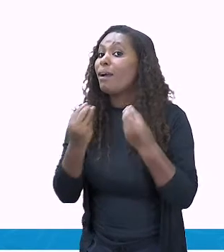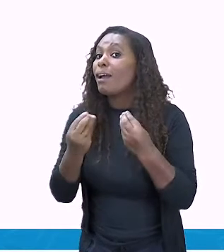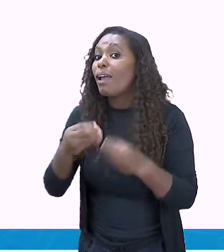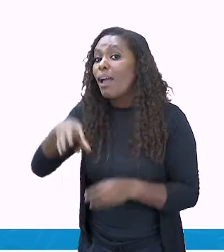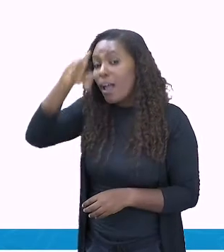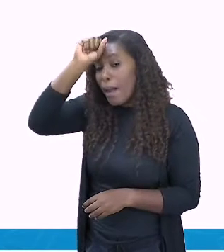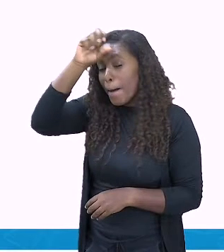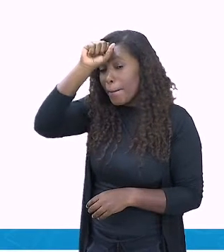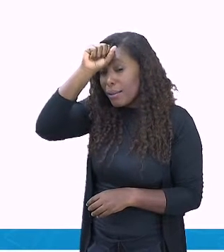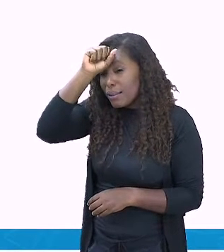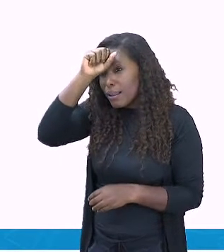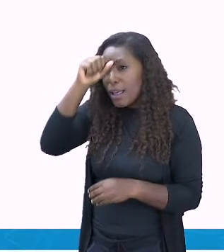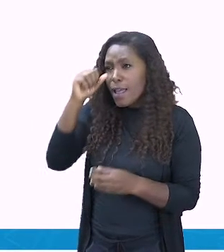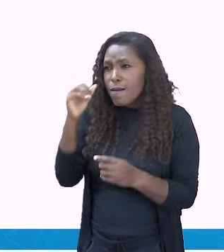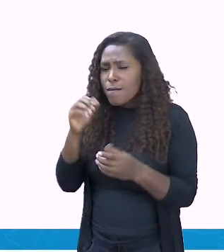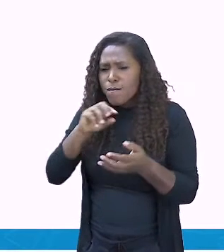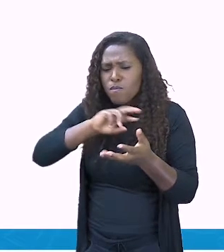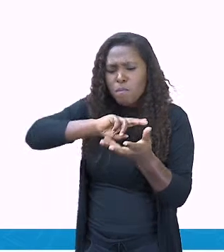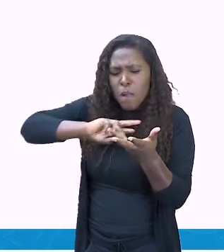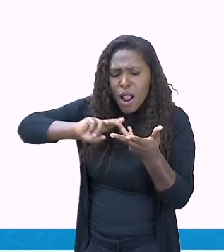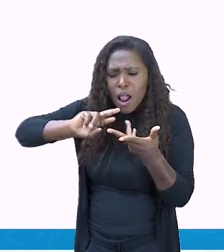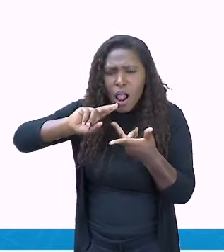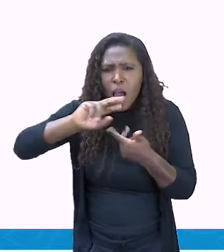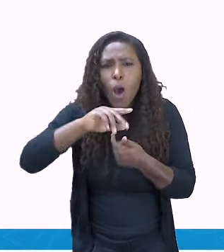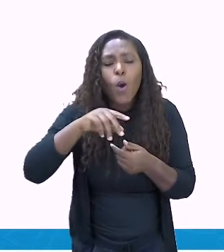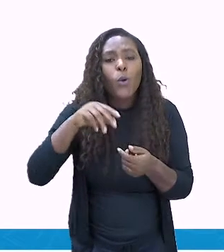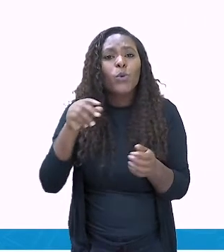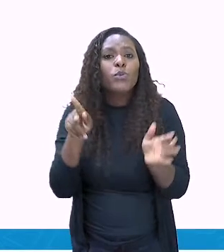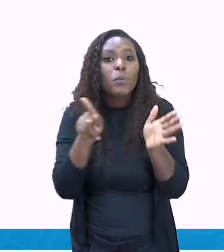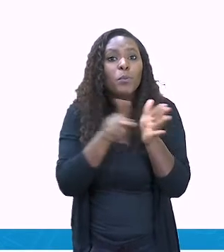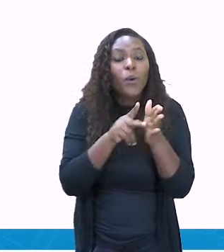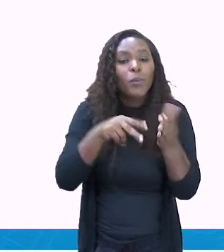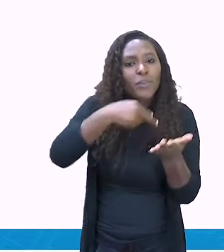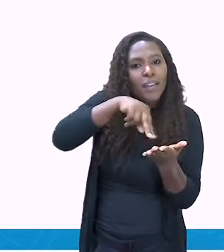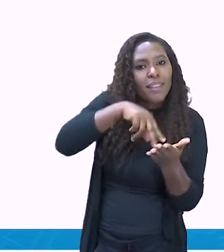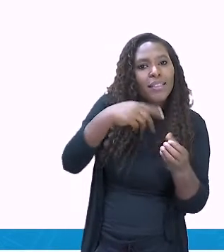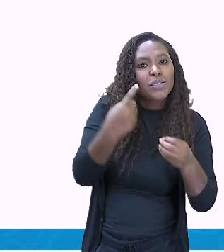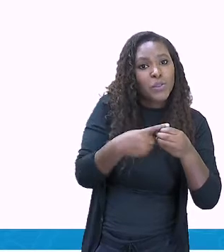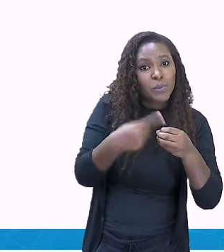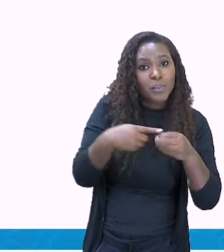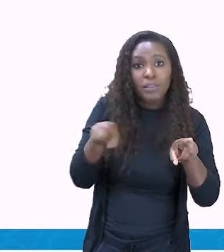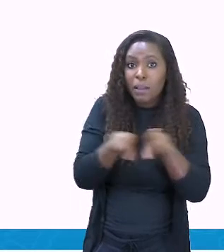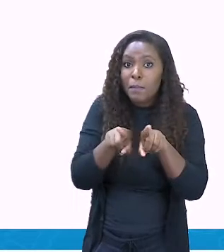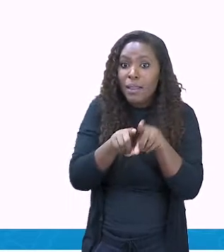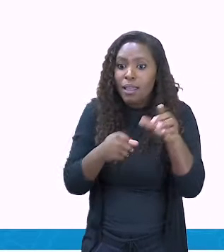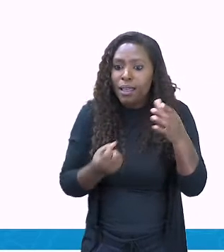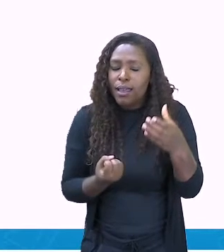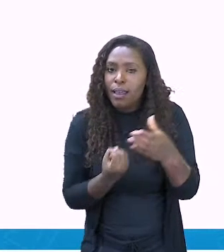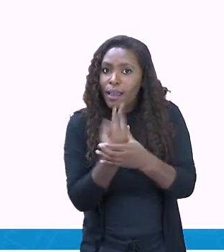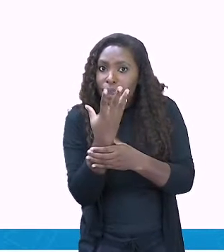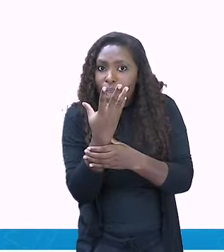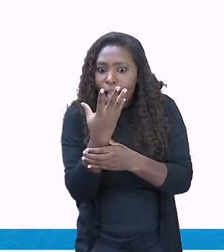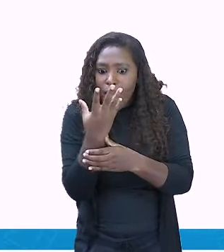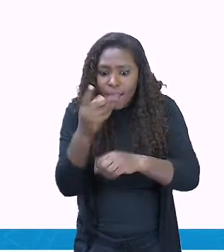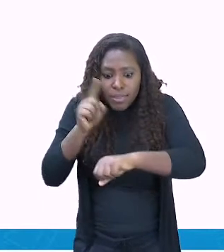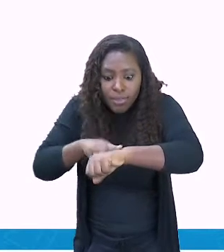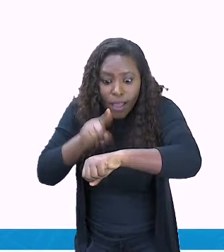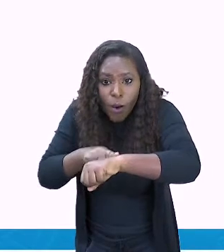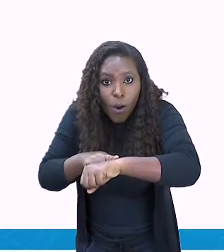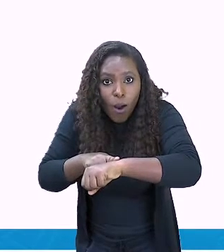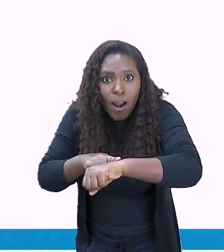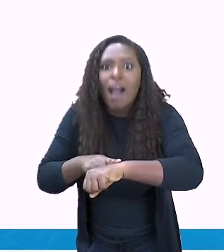das danças urbanas, bem como vivenciar processos de criação e improvisação.